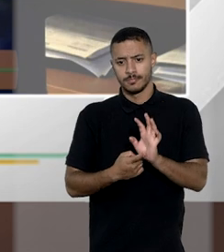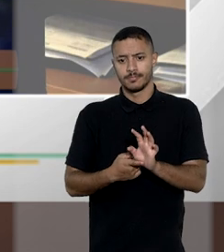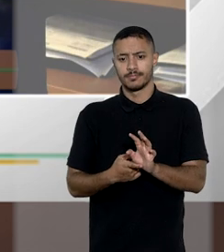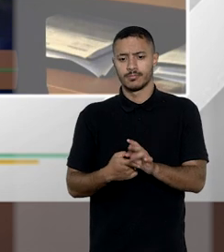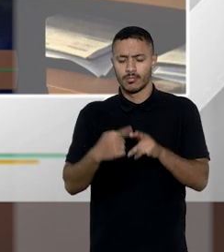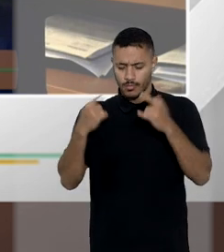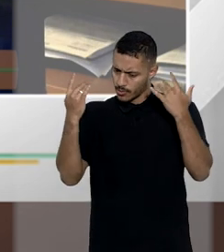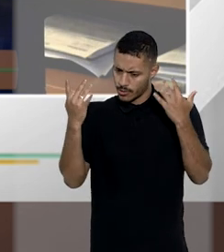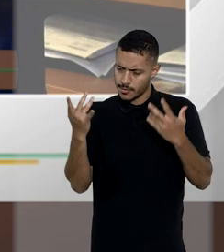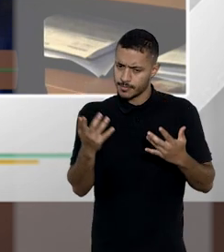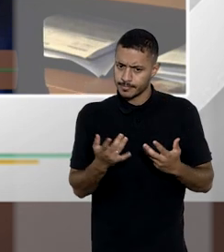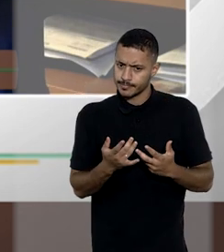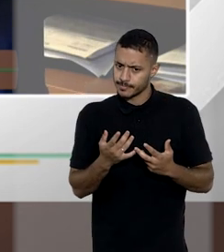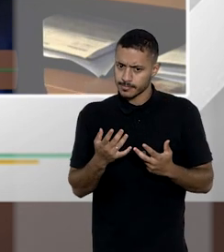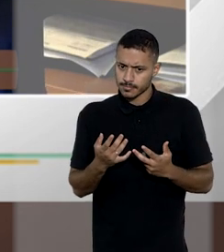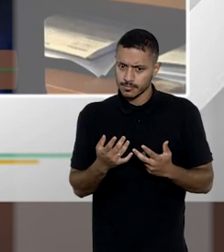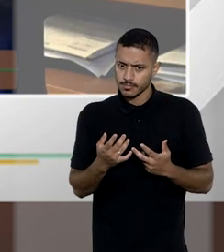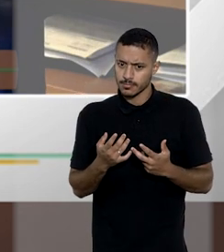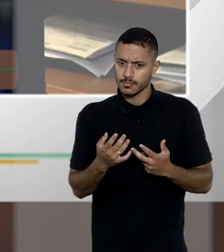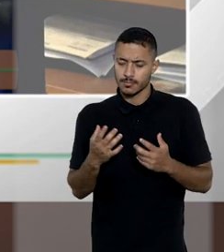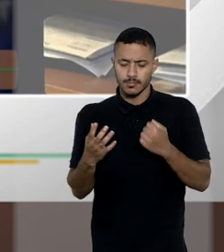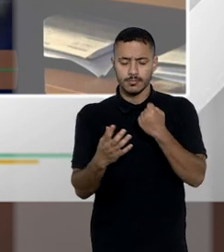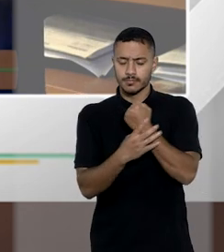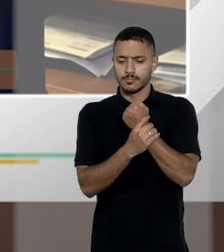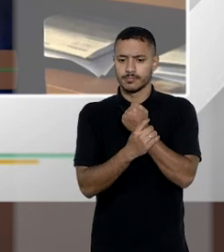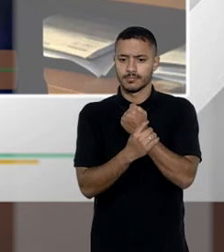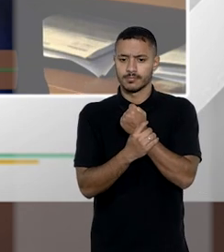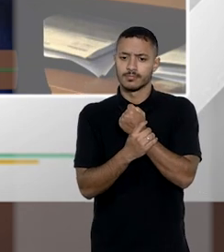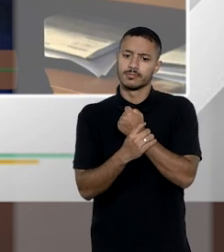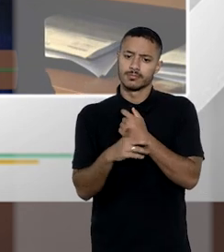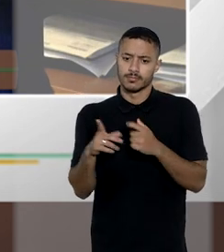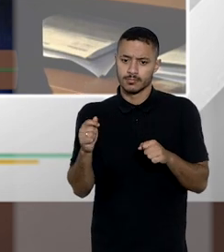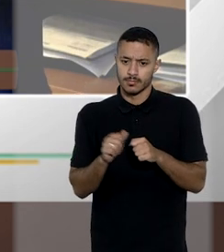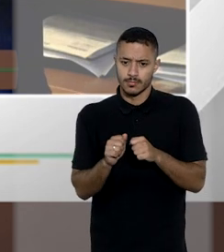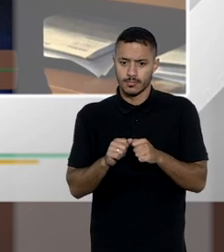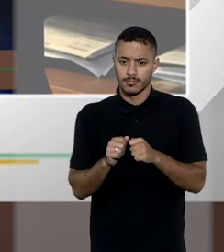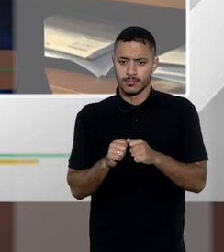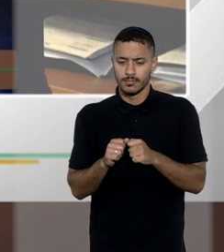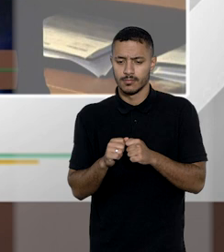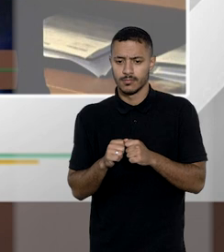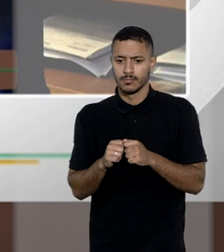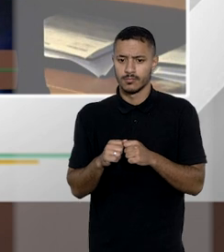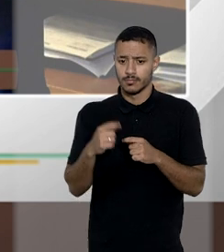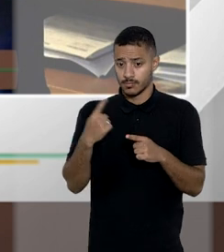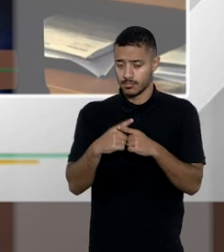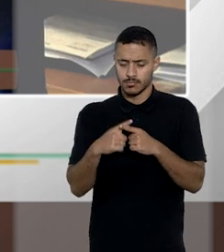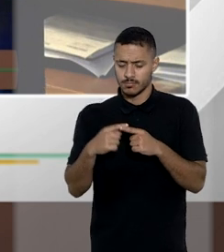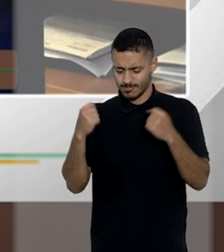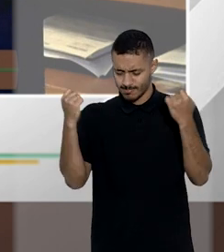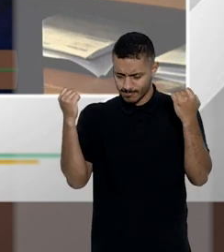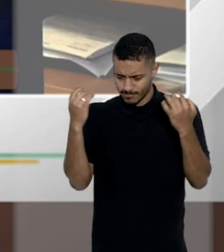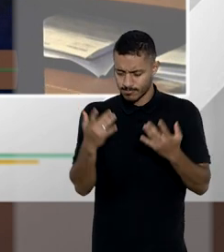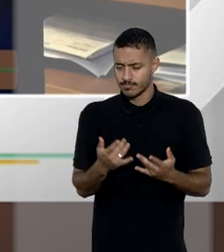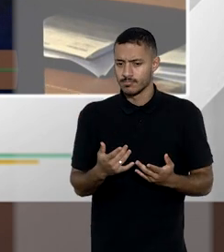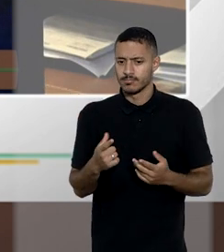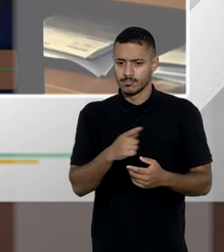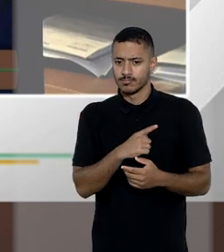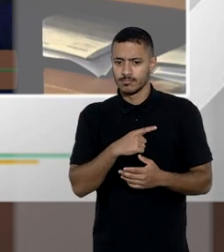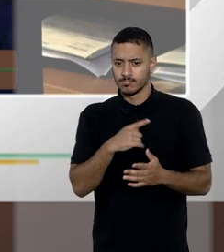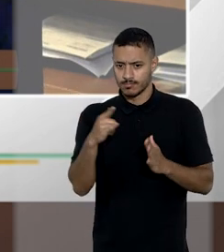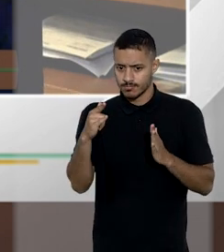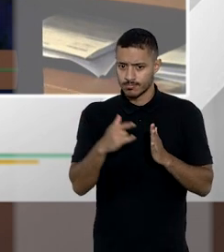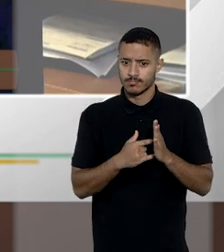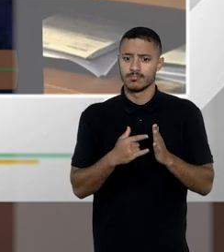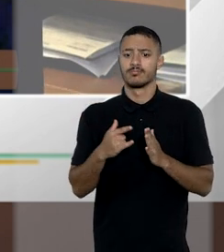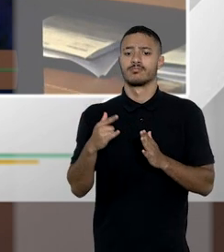mostrando a clareza né a segurança em fazer desta maneira porque óbvio né porque se